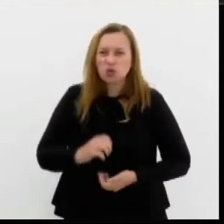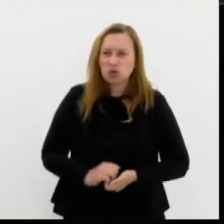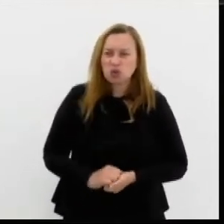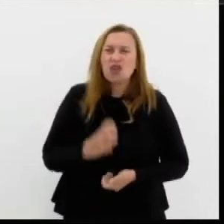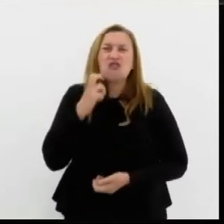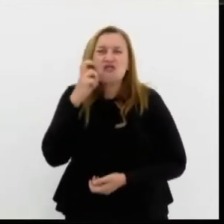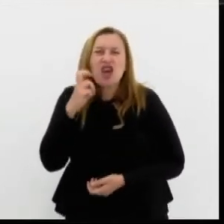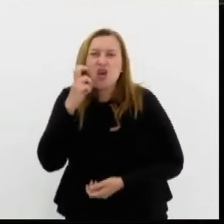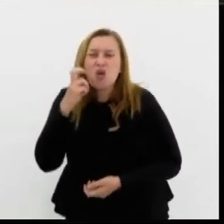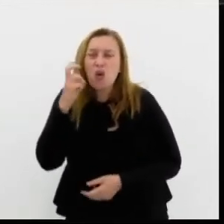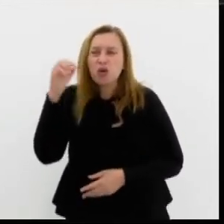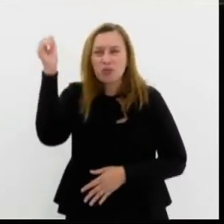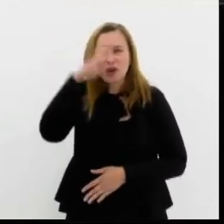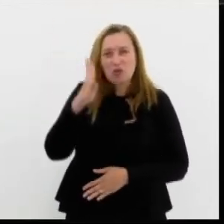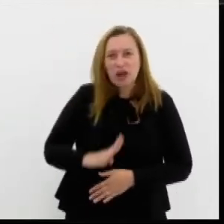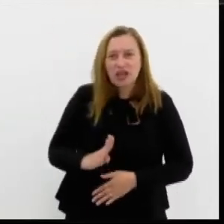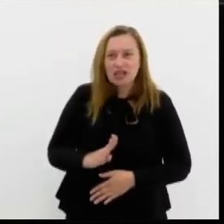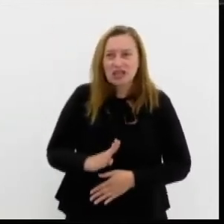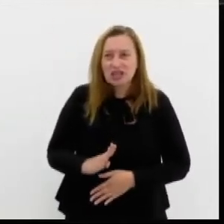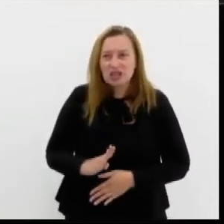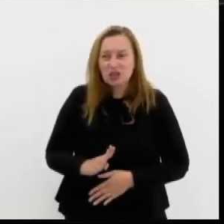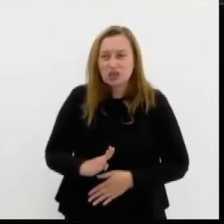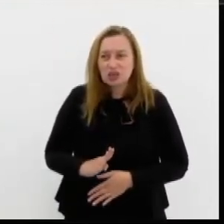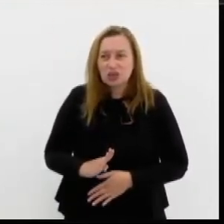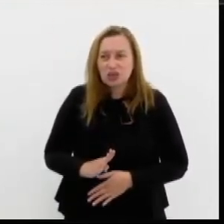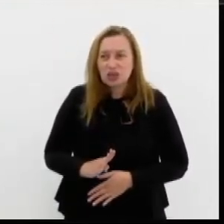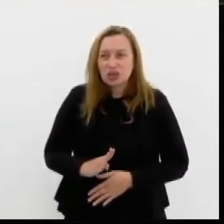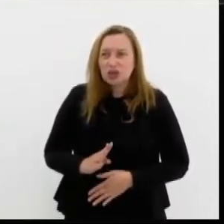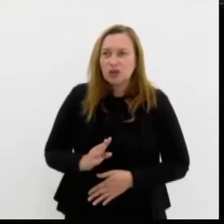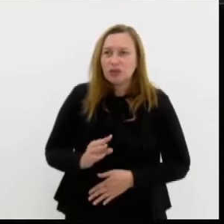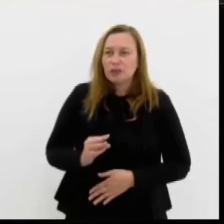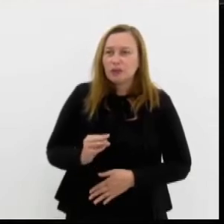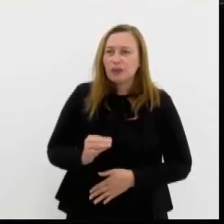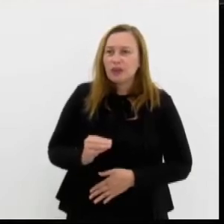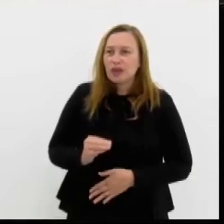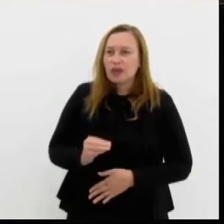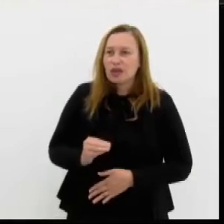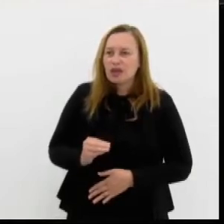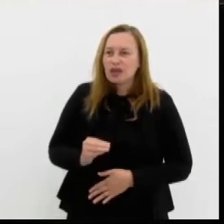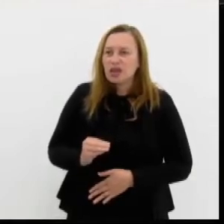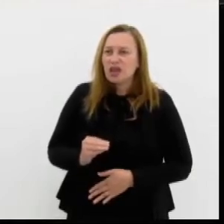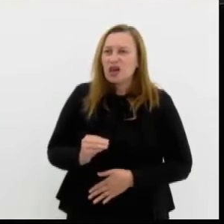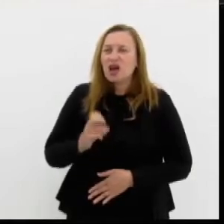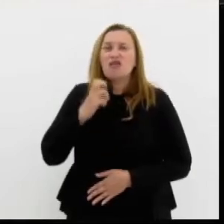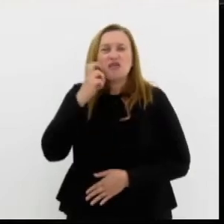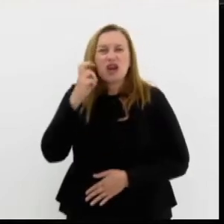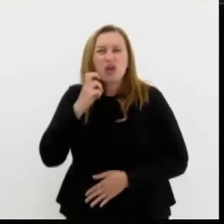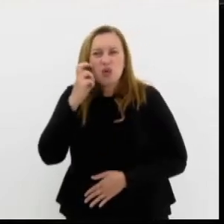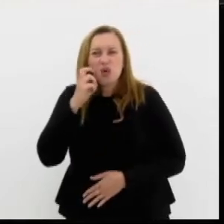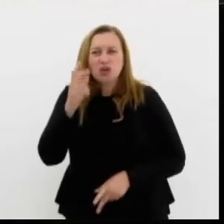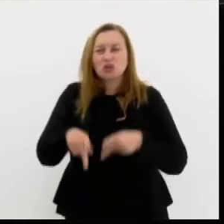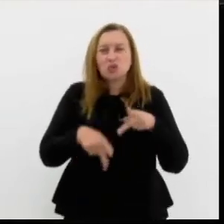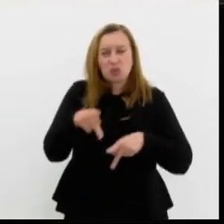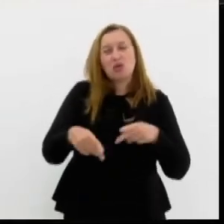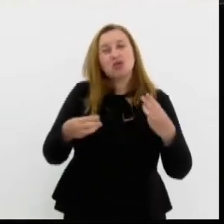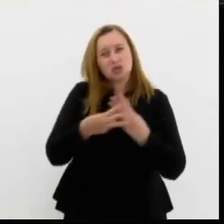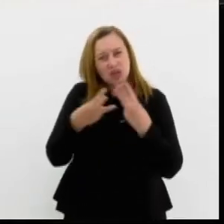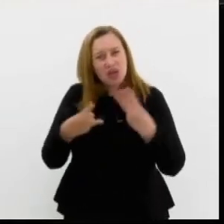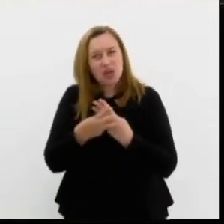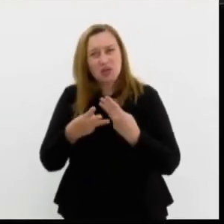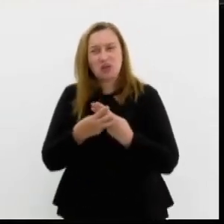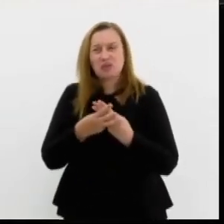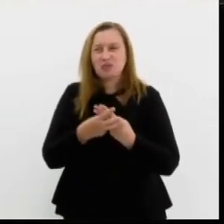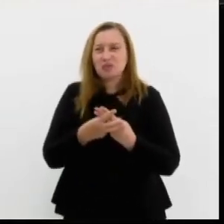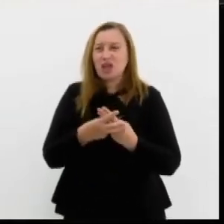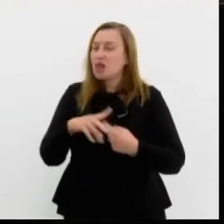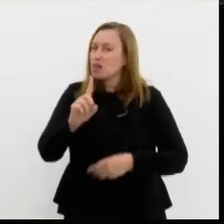vergonha para o Brasil e um cuspe no rosto dos judeus brasileiros. Para concluir, deputado, ainda